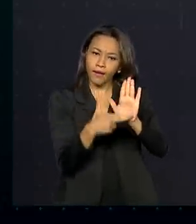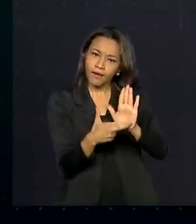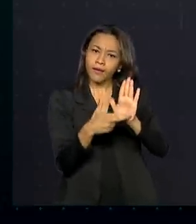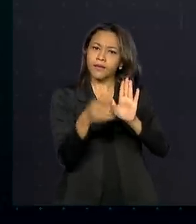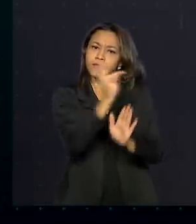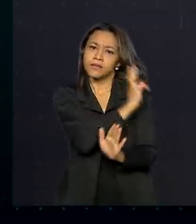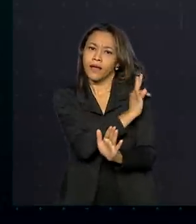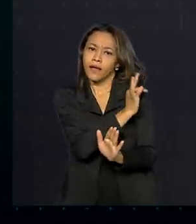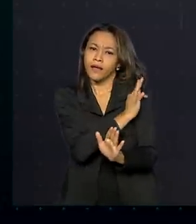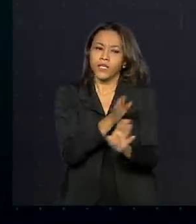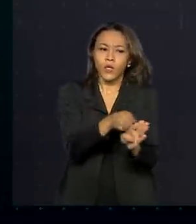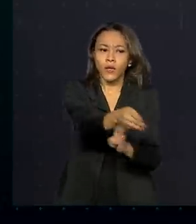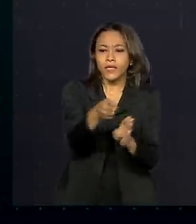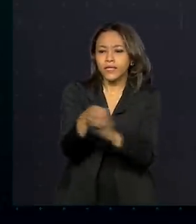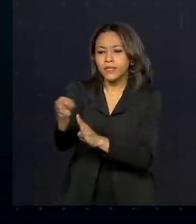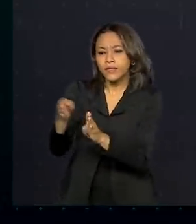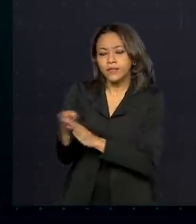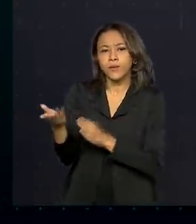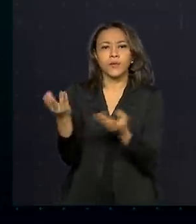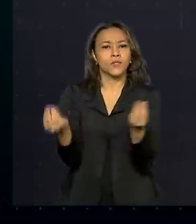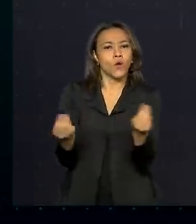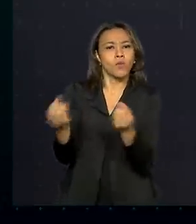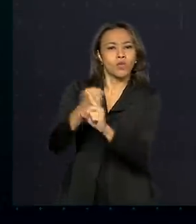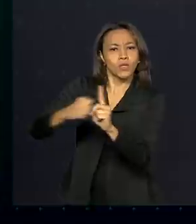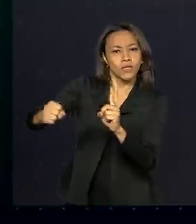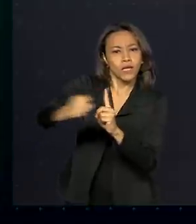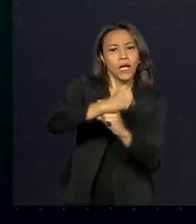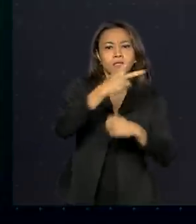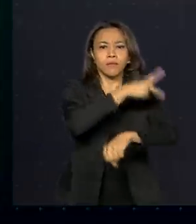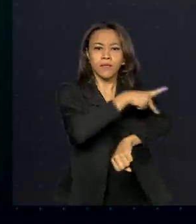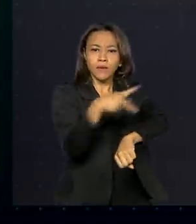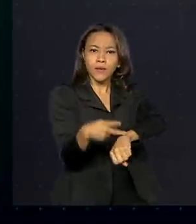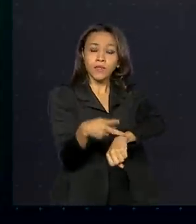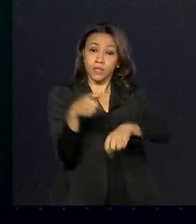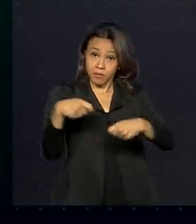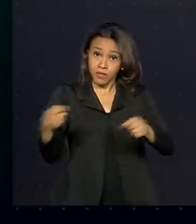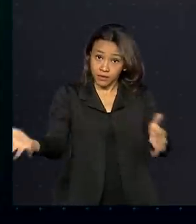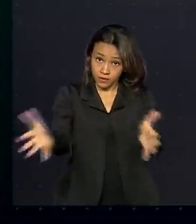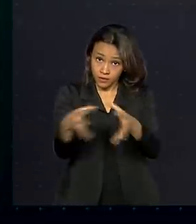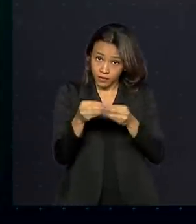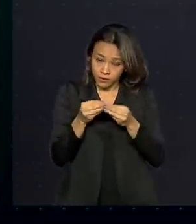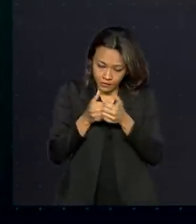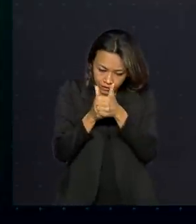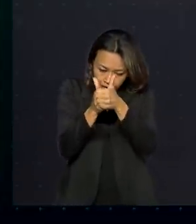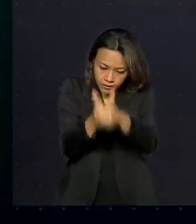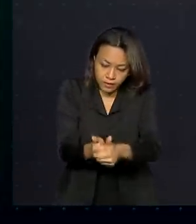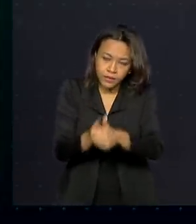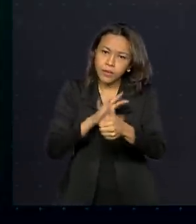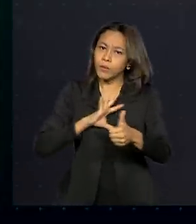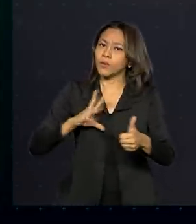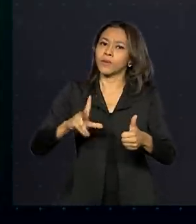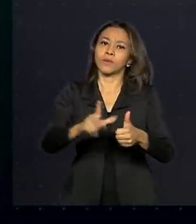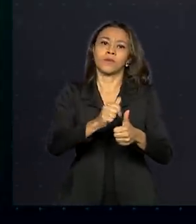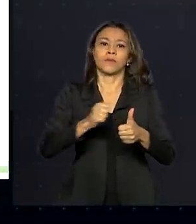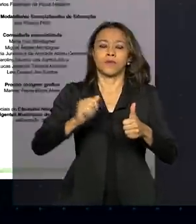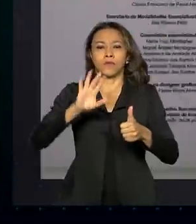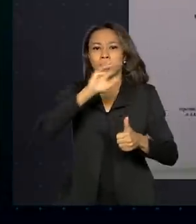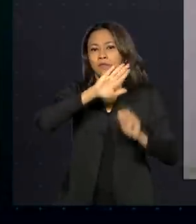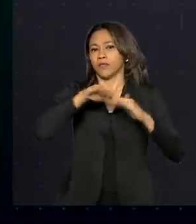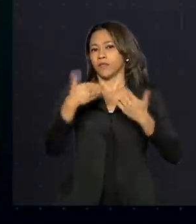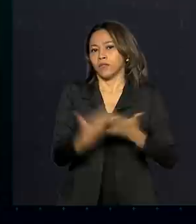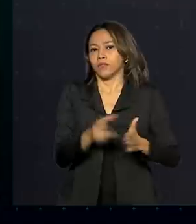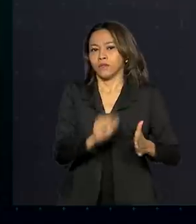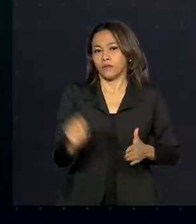e recomendações de ações sociais e pedagógicas que devem ser seguidas por todos na escola. O guia